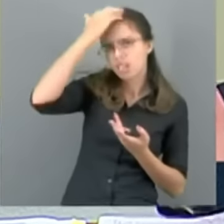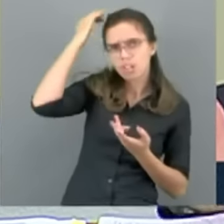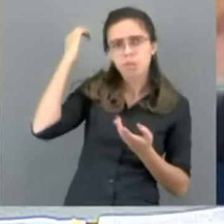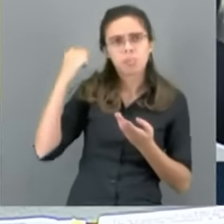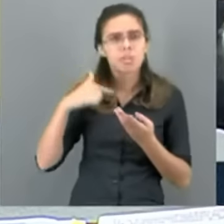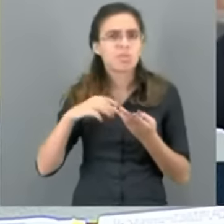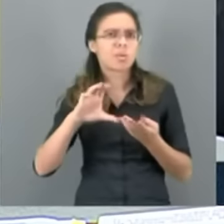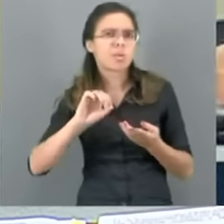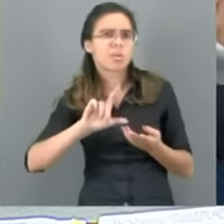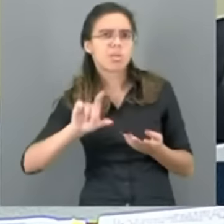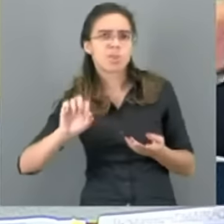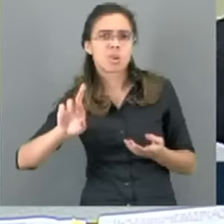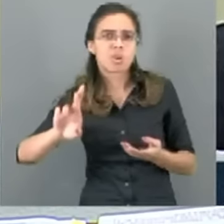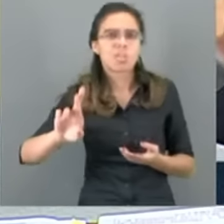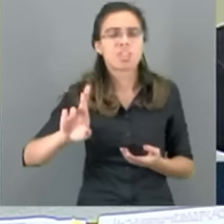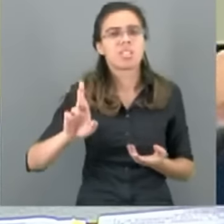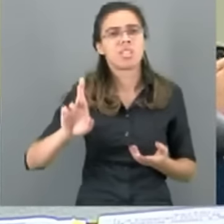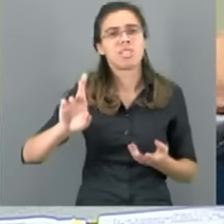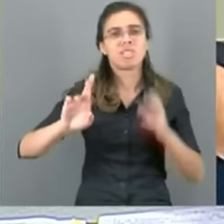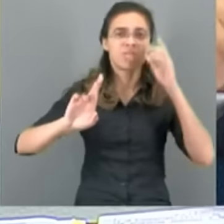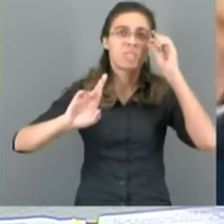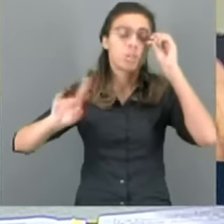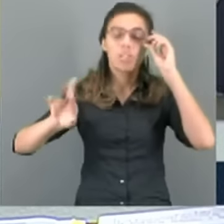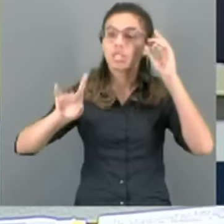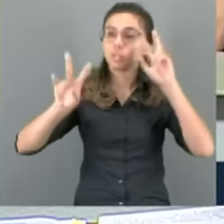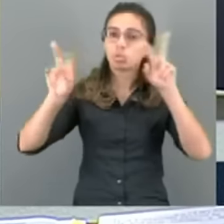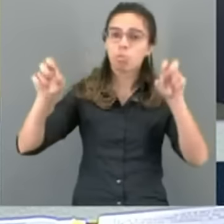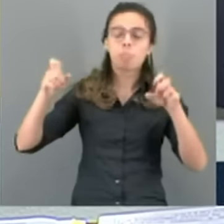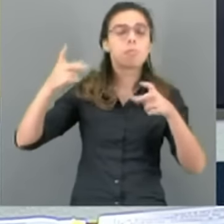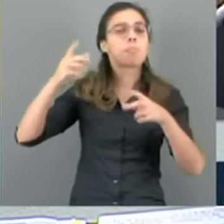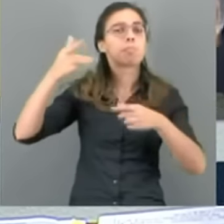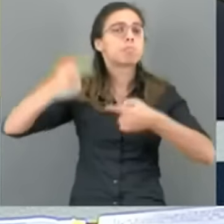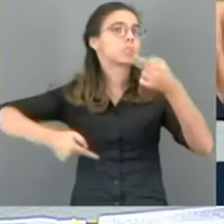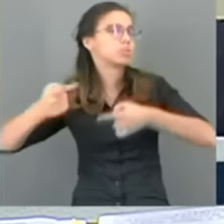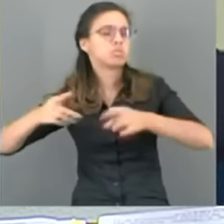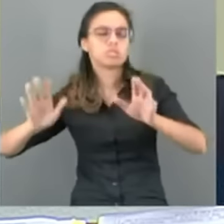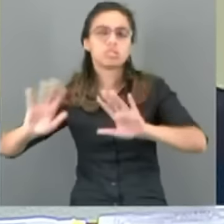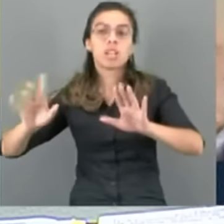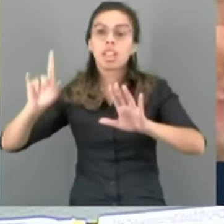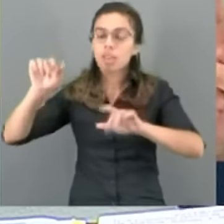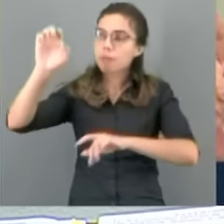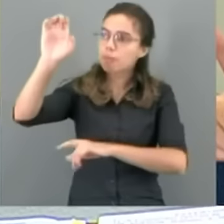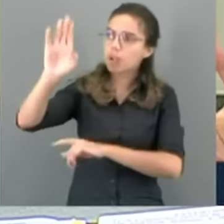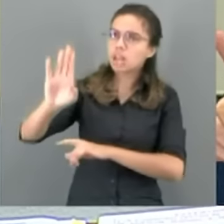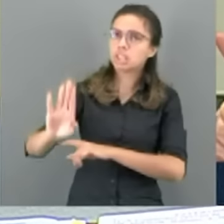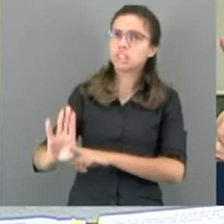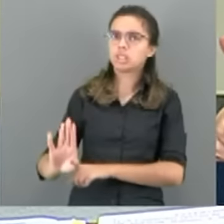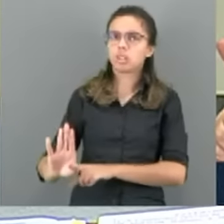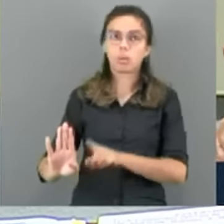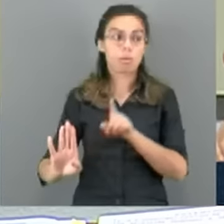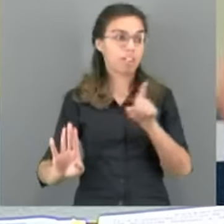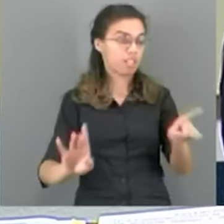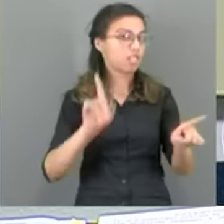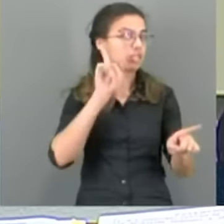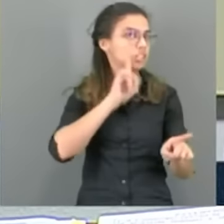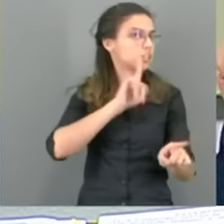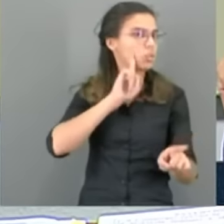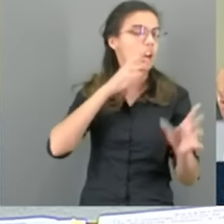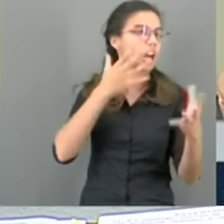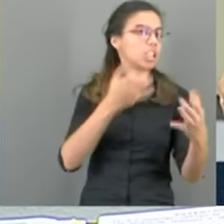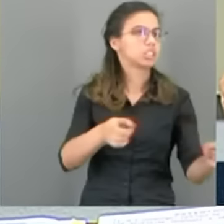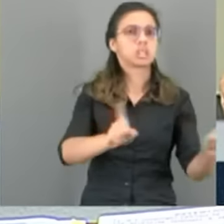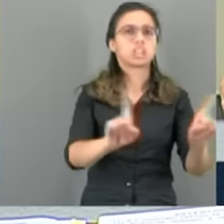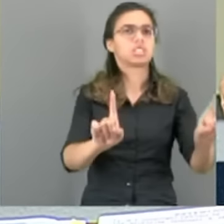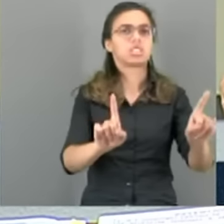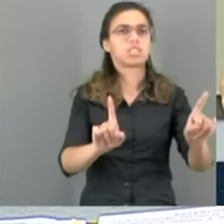Collor, porque aí não se trata mais da questão política, se trata de Brasil. E os americanos não permitem isso. Os americanos não